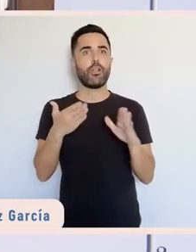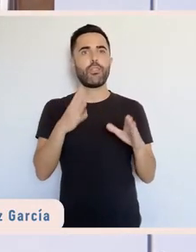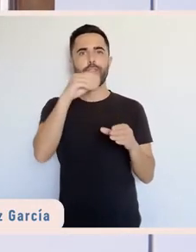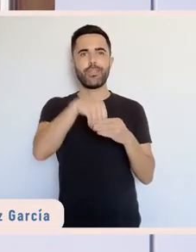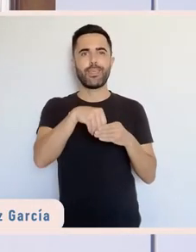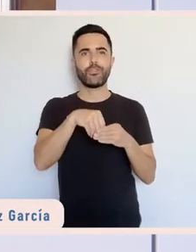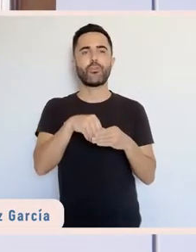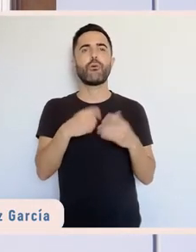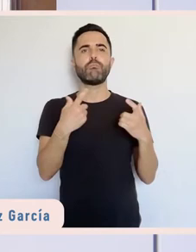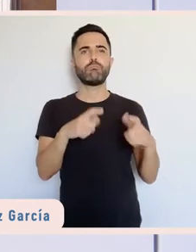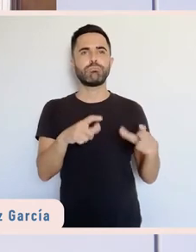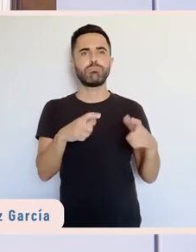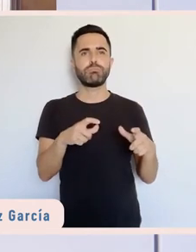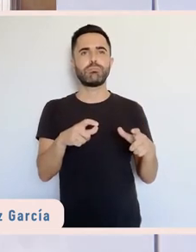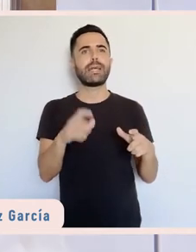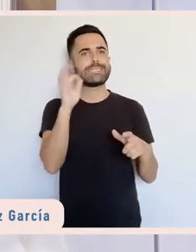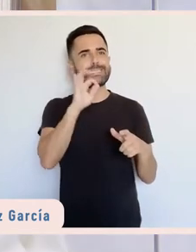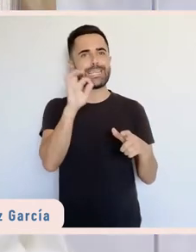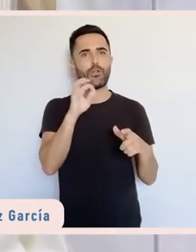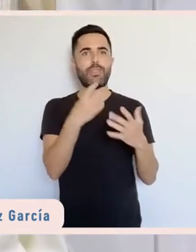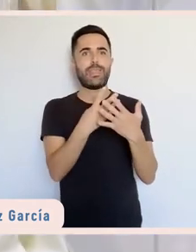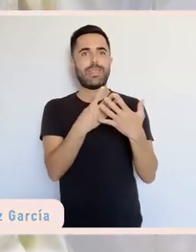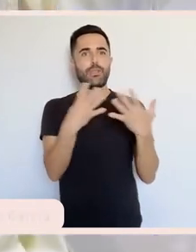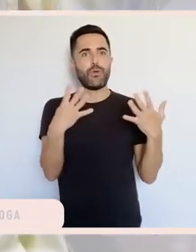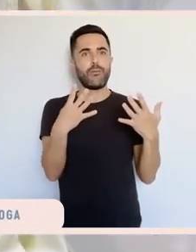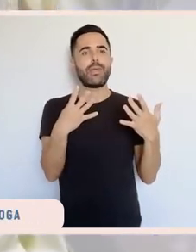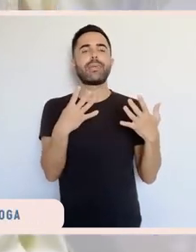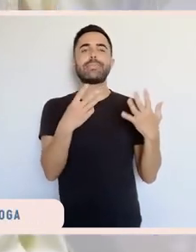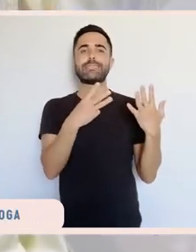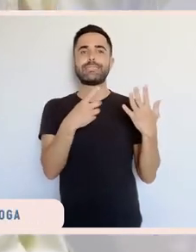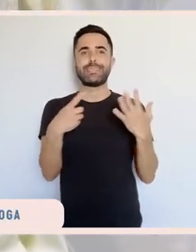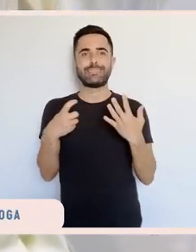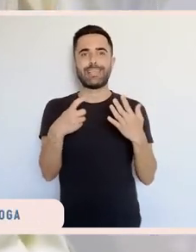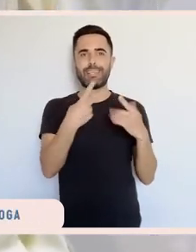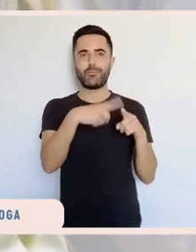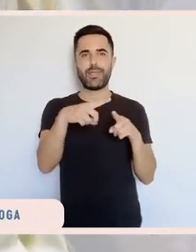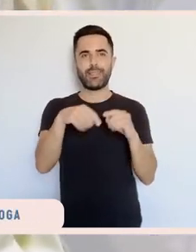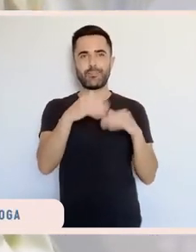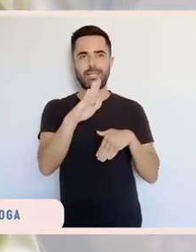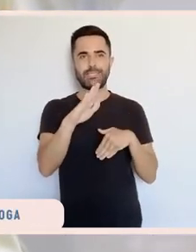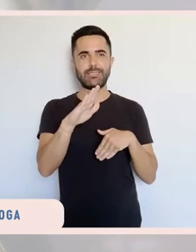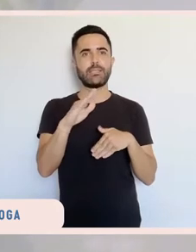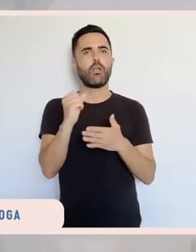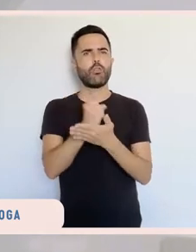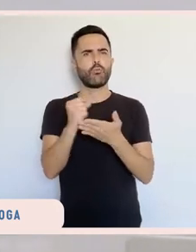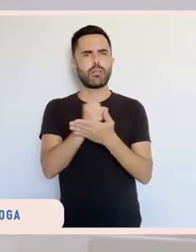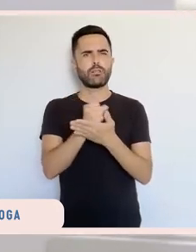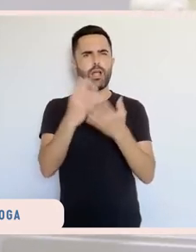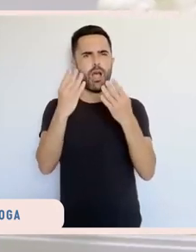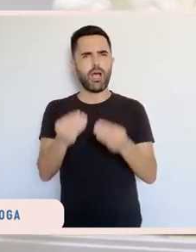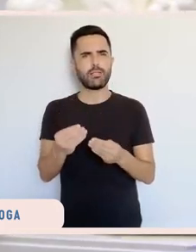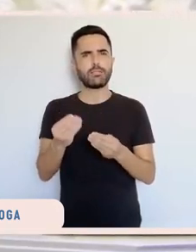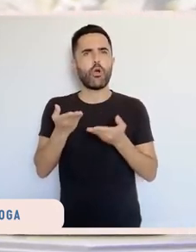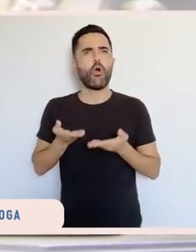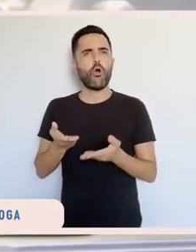louza do século XIX, dos ladrillos refractarios dos altos fornos, unha amplio consunto documental e tamén os setos domésticos da fábrica